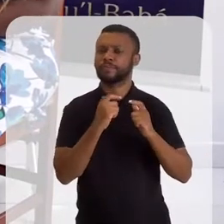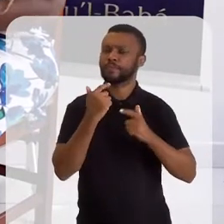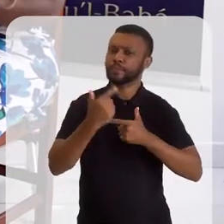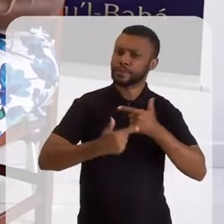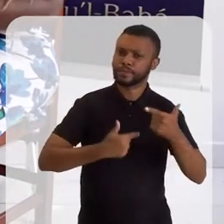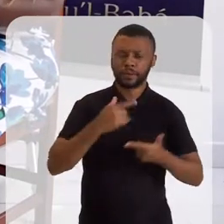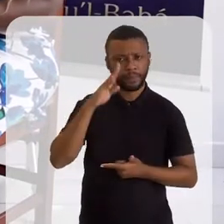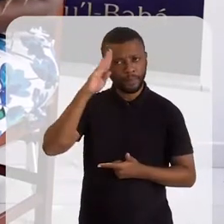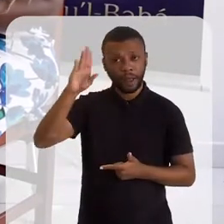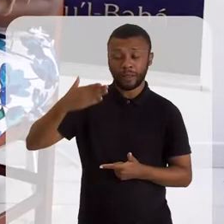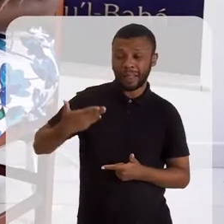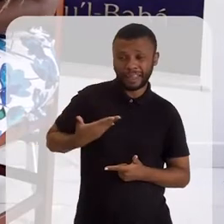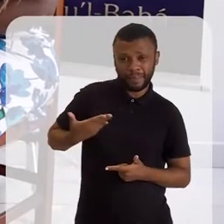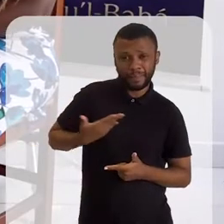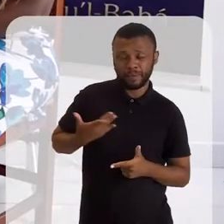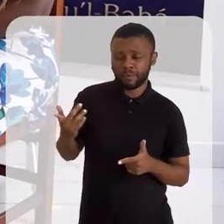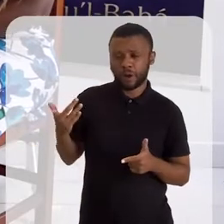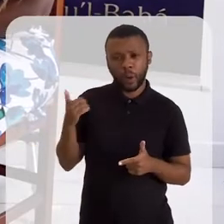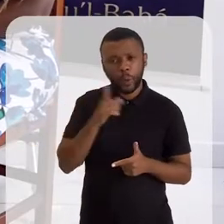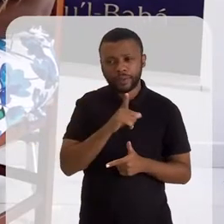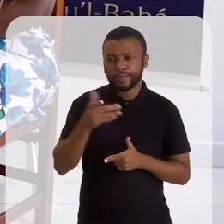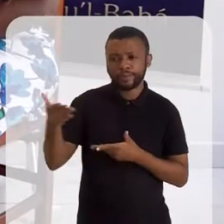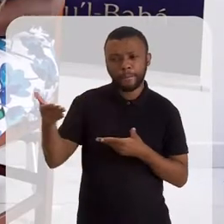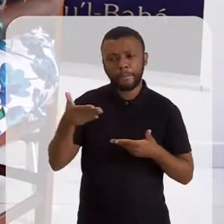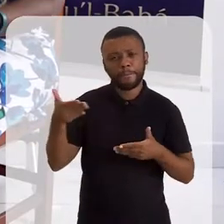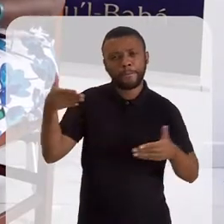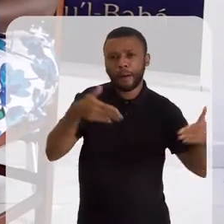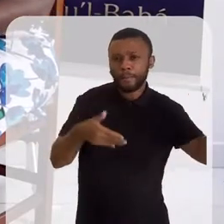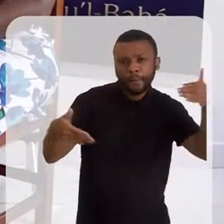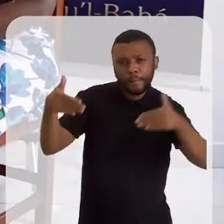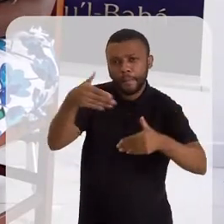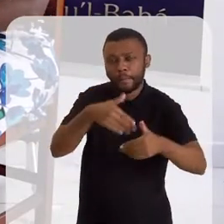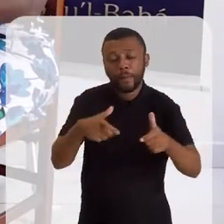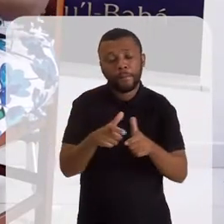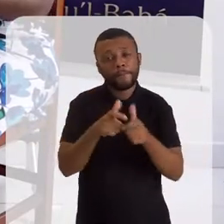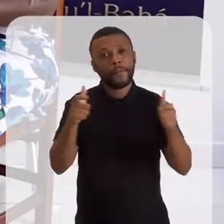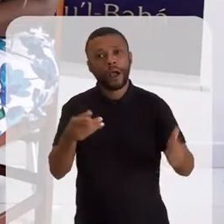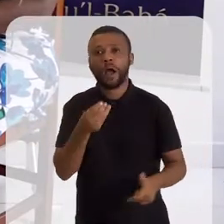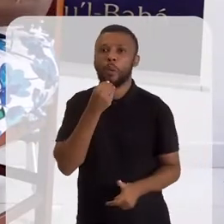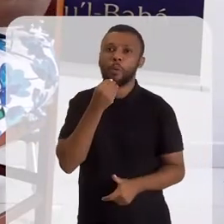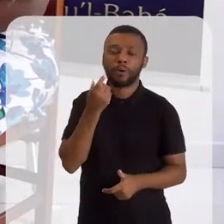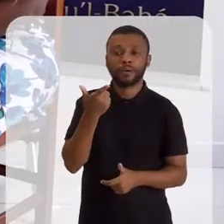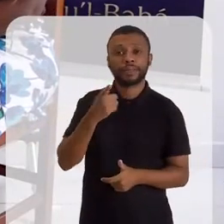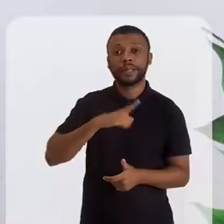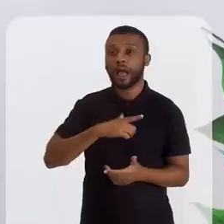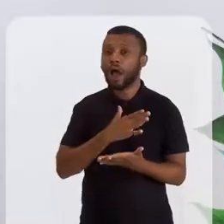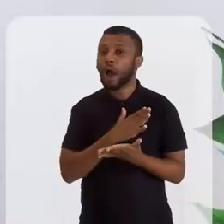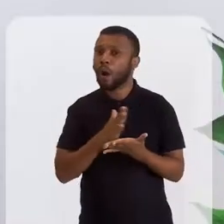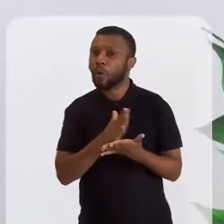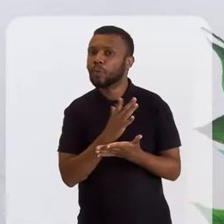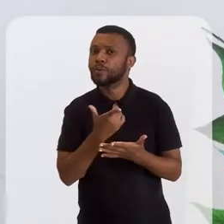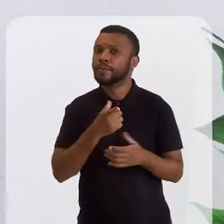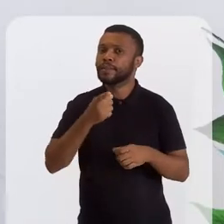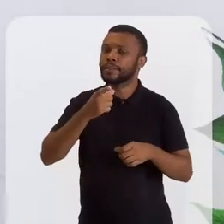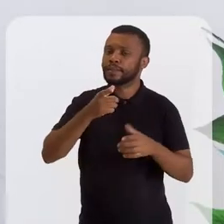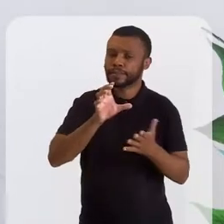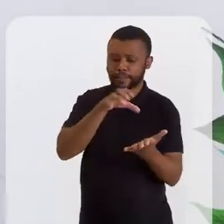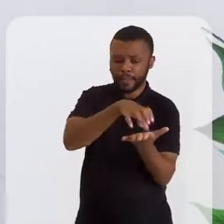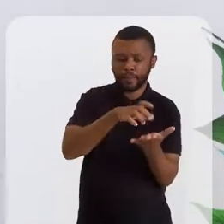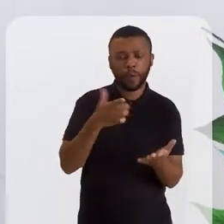como você que está rezando na direção que você falou aqui no Rio de Janeiro,